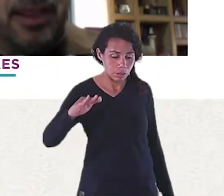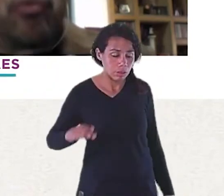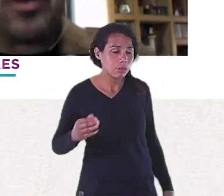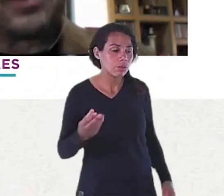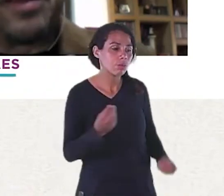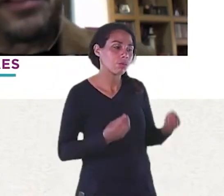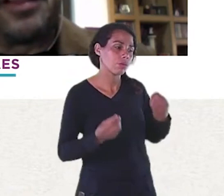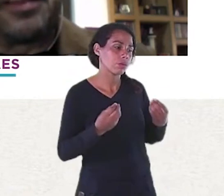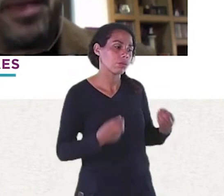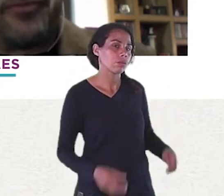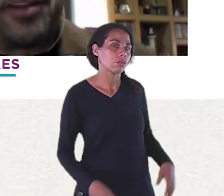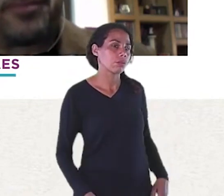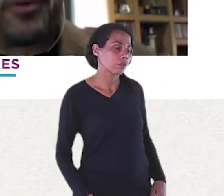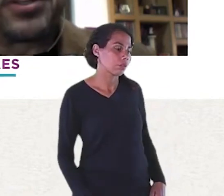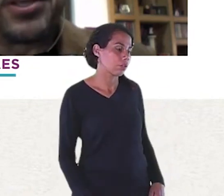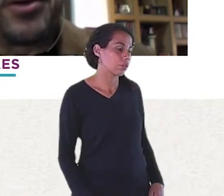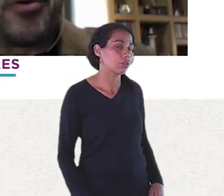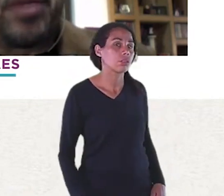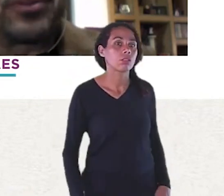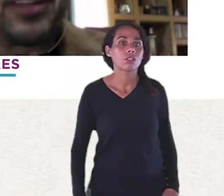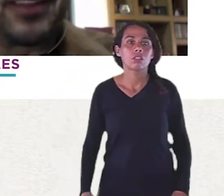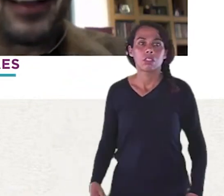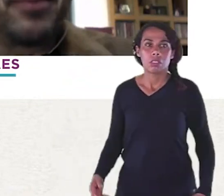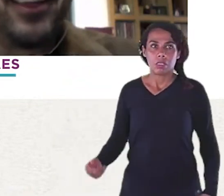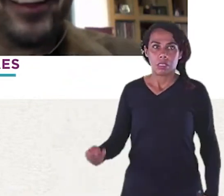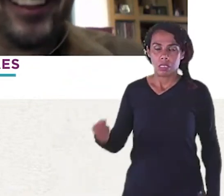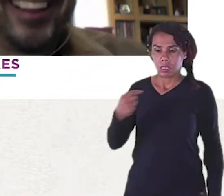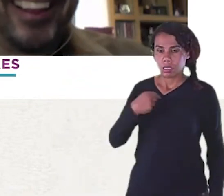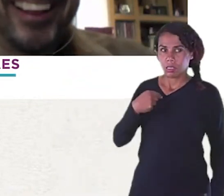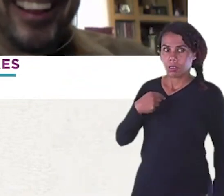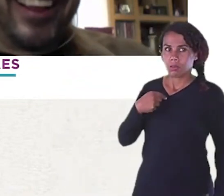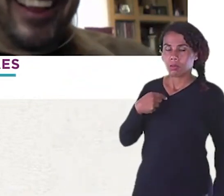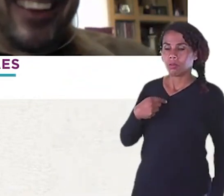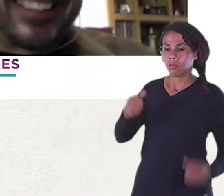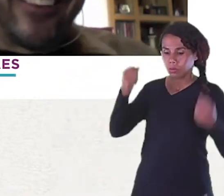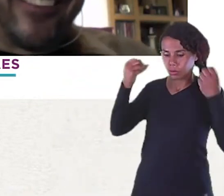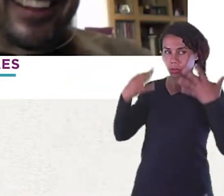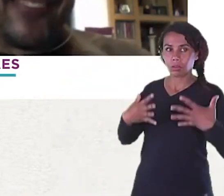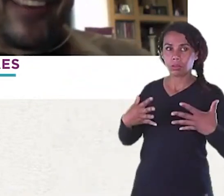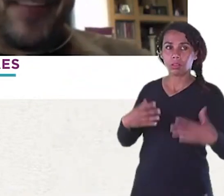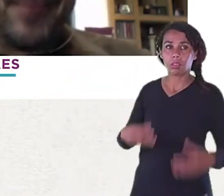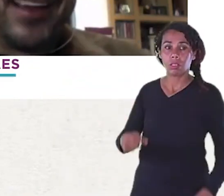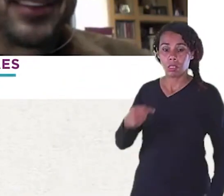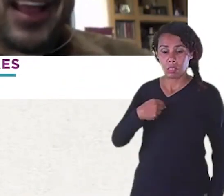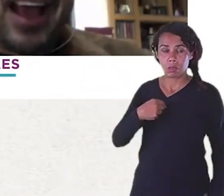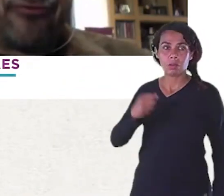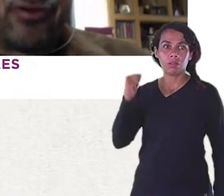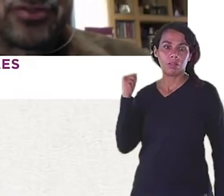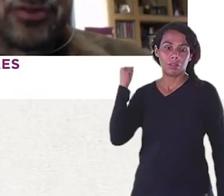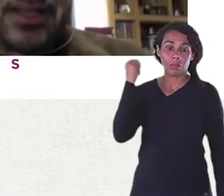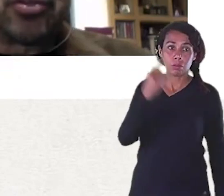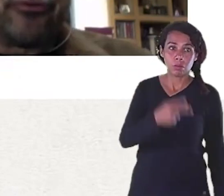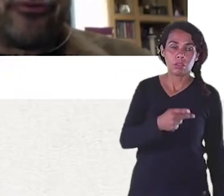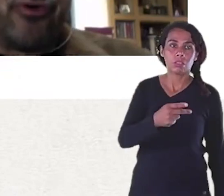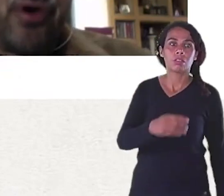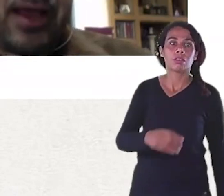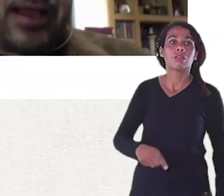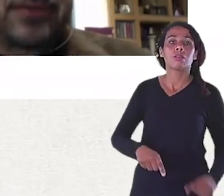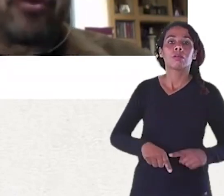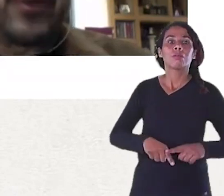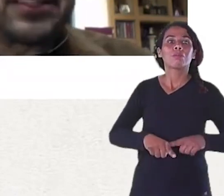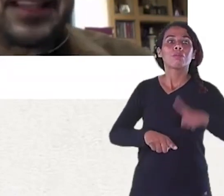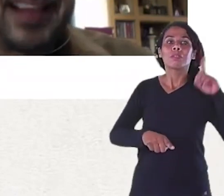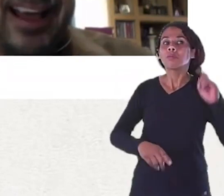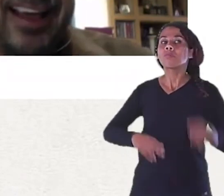Eu nunca trabalhei Tanto na minha vida Depois que eu me aposentei Da academia Eu achei que eu ia Trabalhar menos Afonso Converto